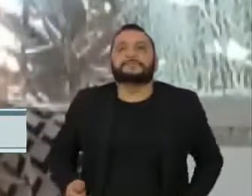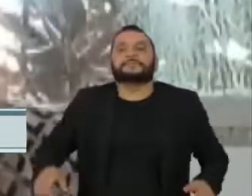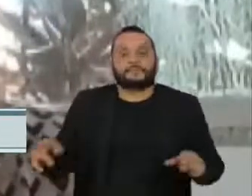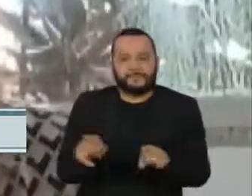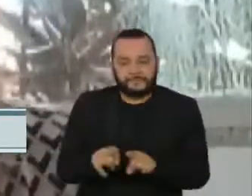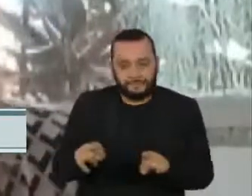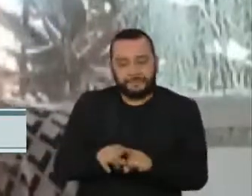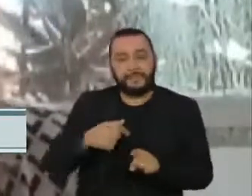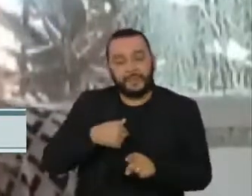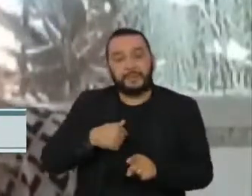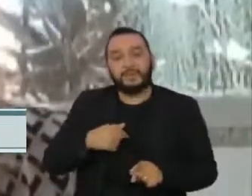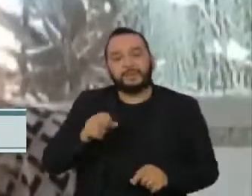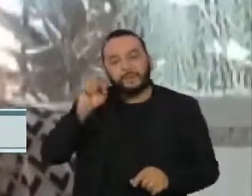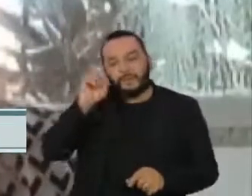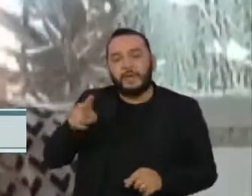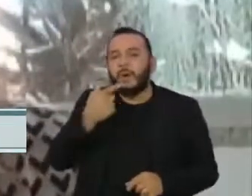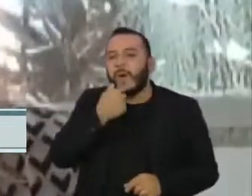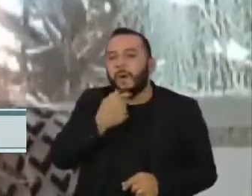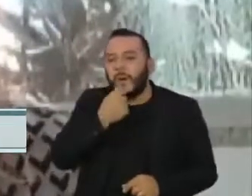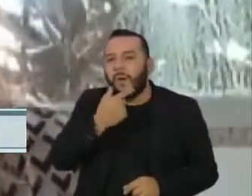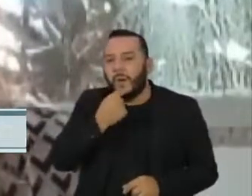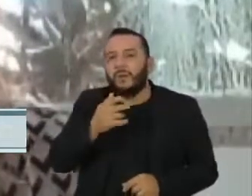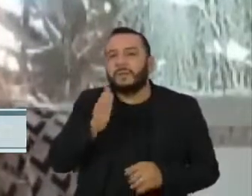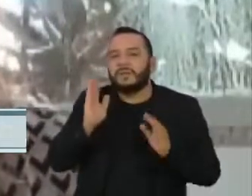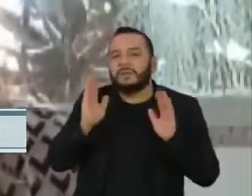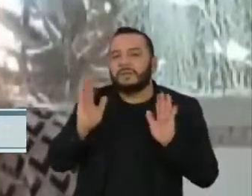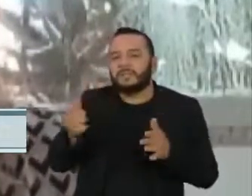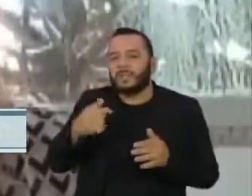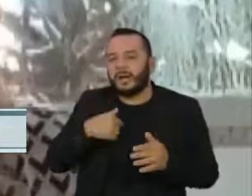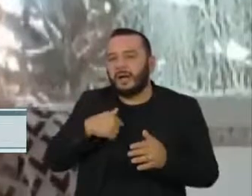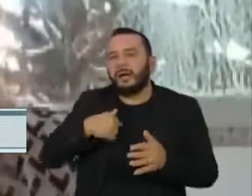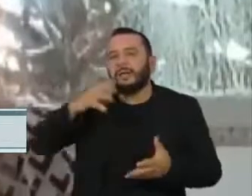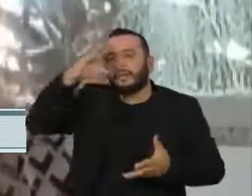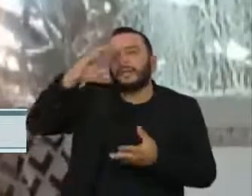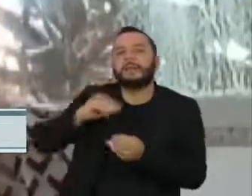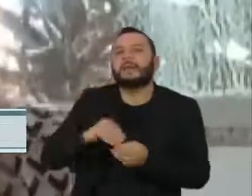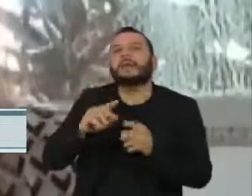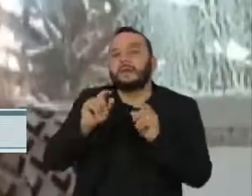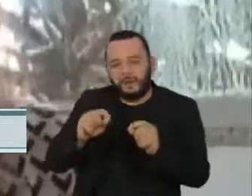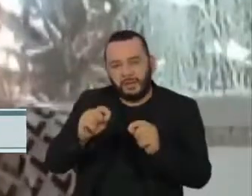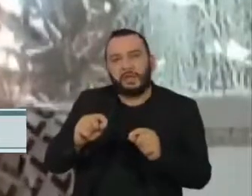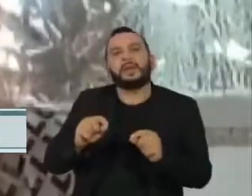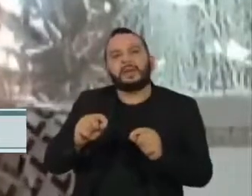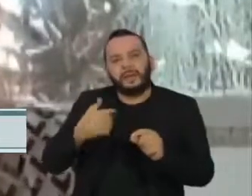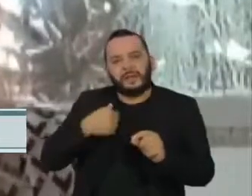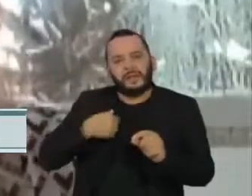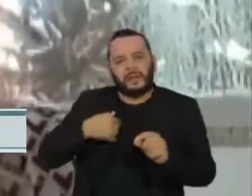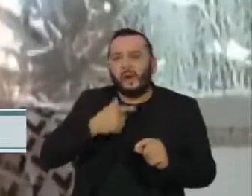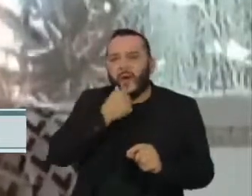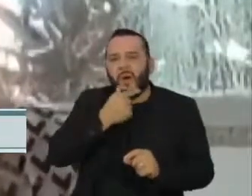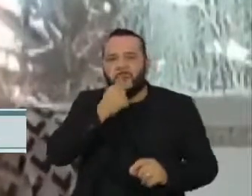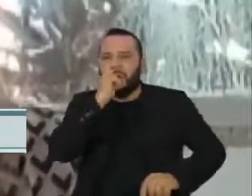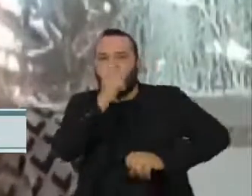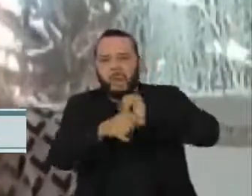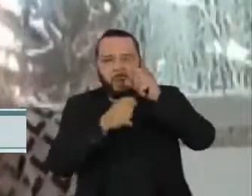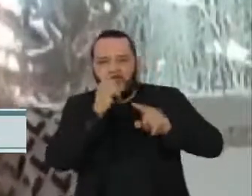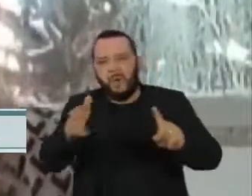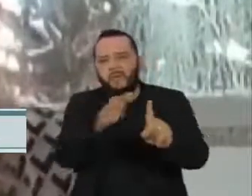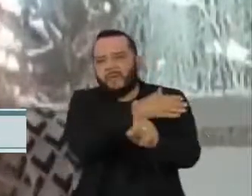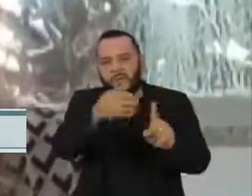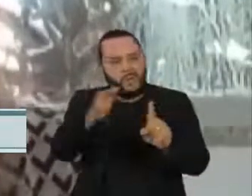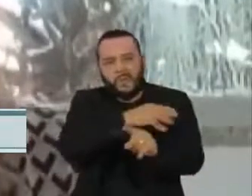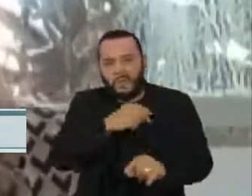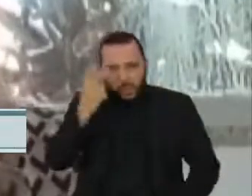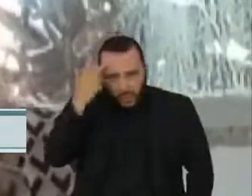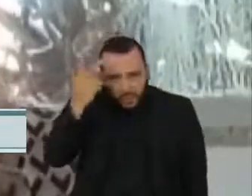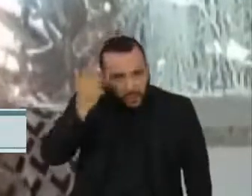reflexivos, que começam a entender que não é normal essa violência que eles produzem, a gente tem depoimentos